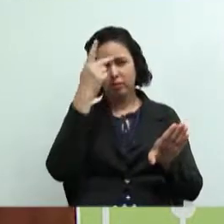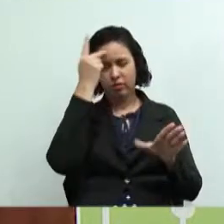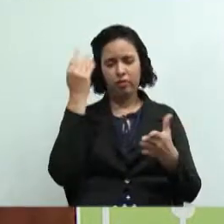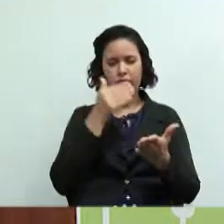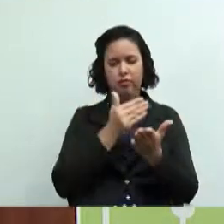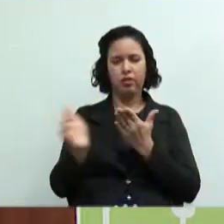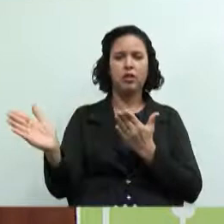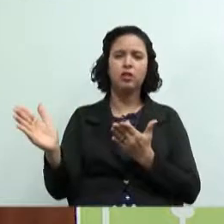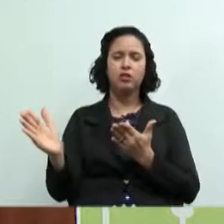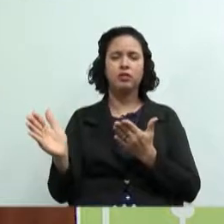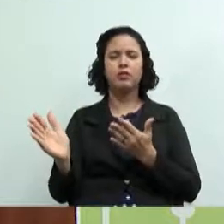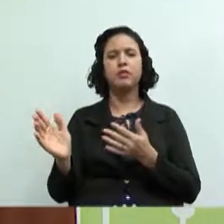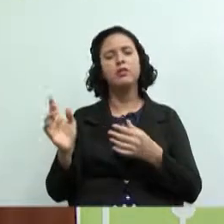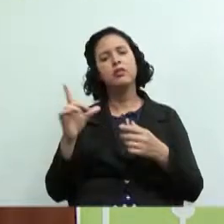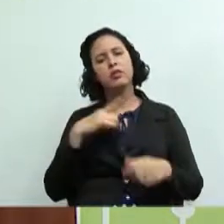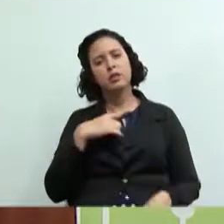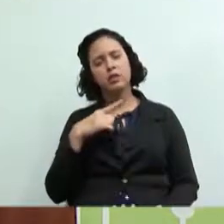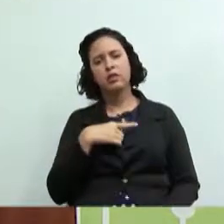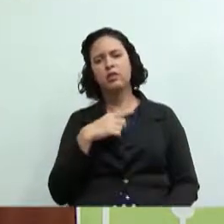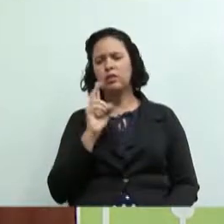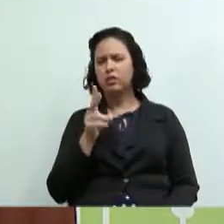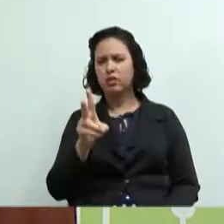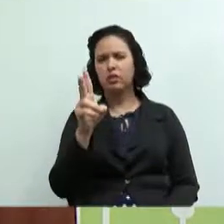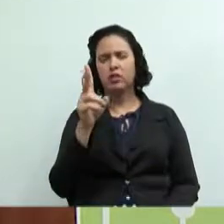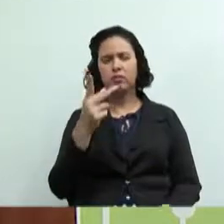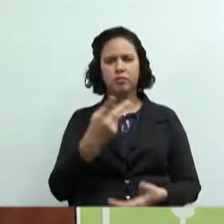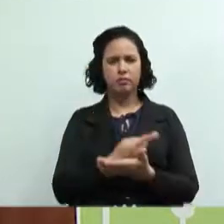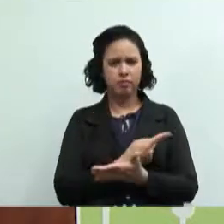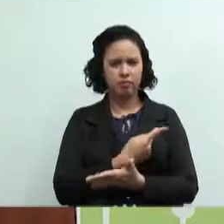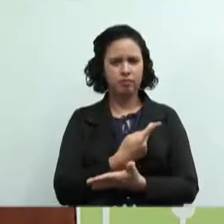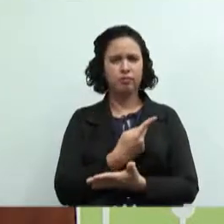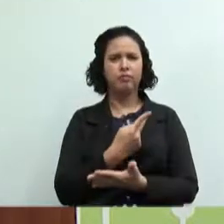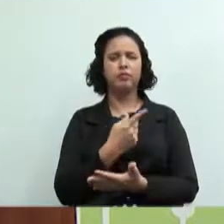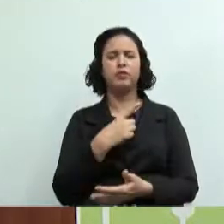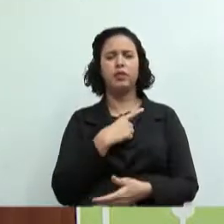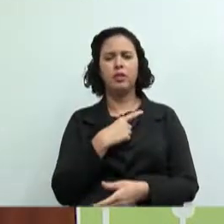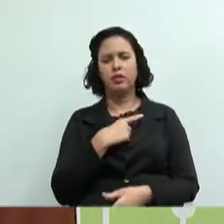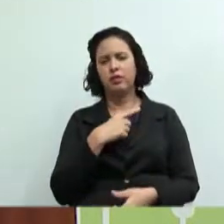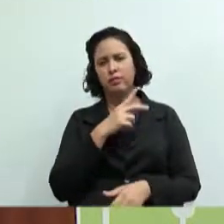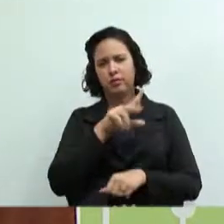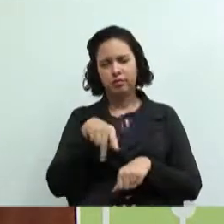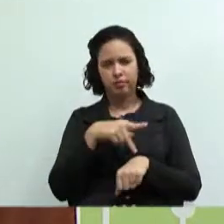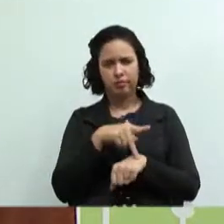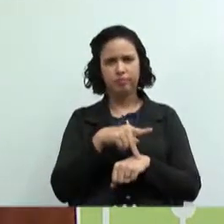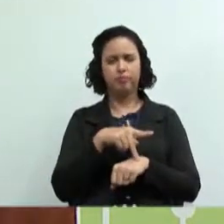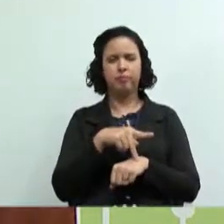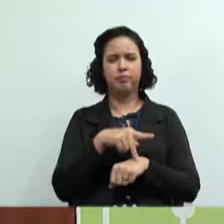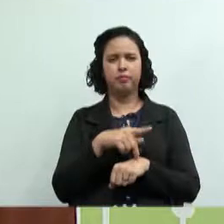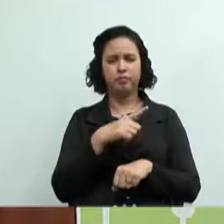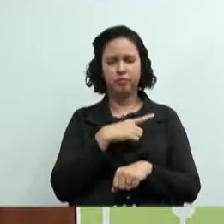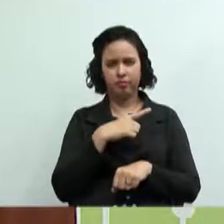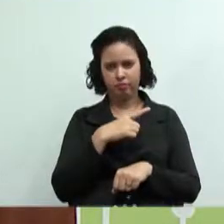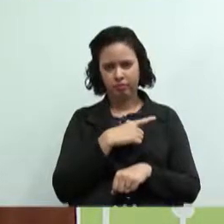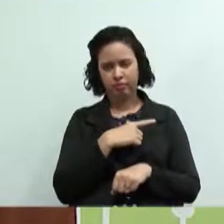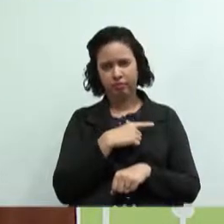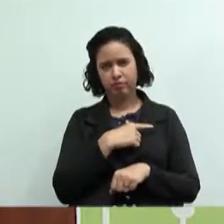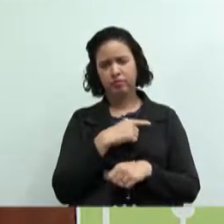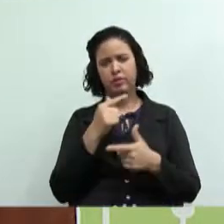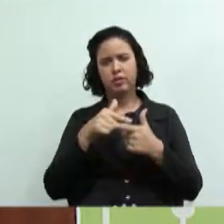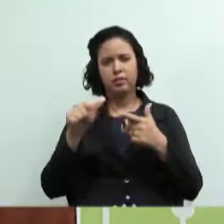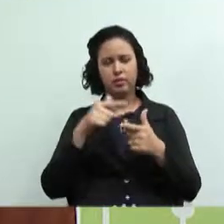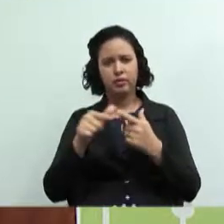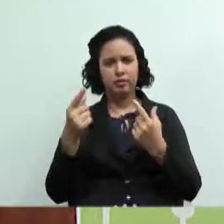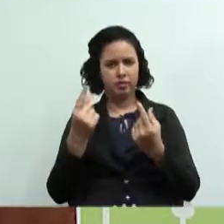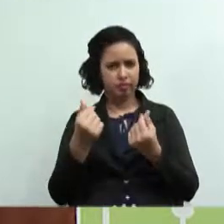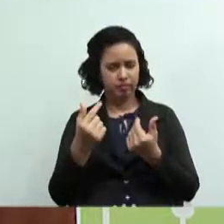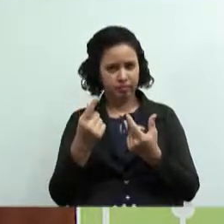acontecem recorrentemente, acontecem sempre, infelizmente, num país como o nosso que vive uma crise financeira que já dura em alguns anos e